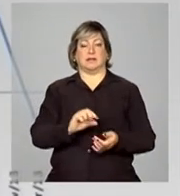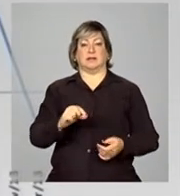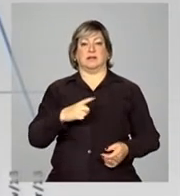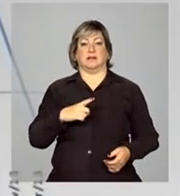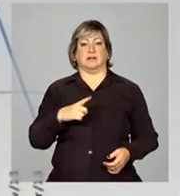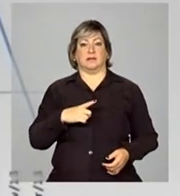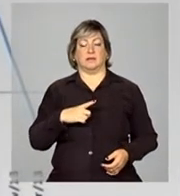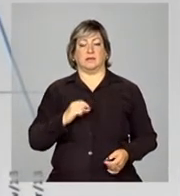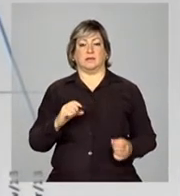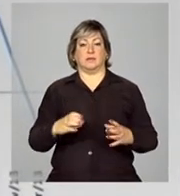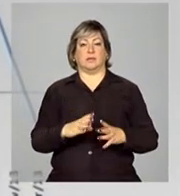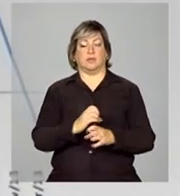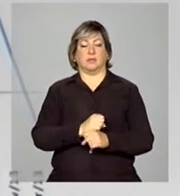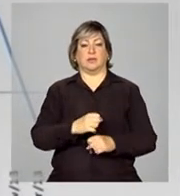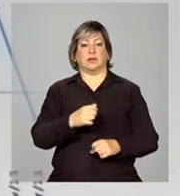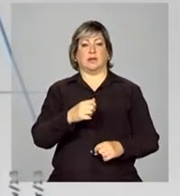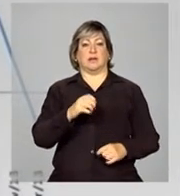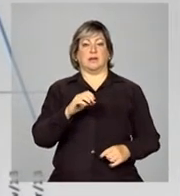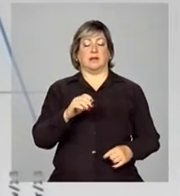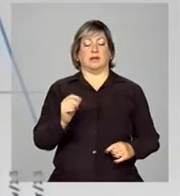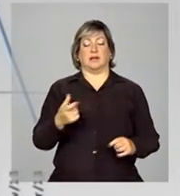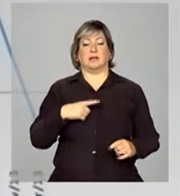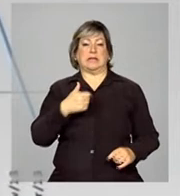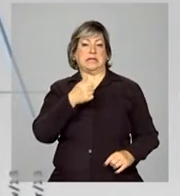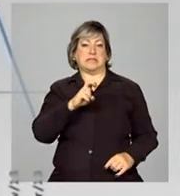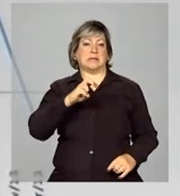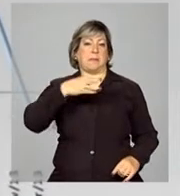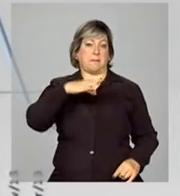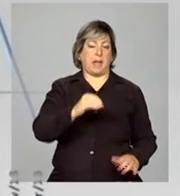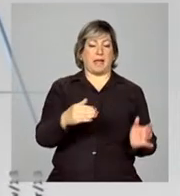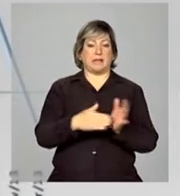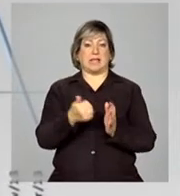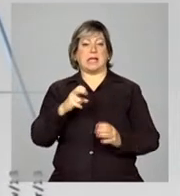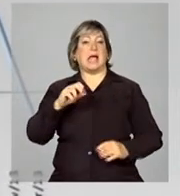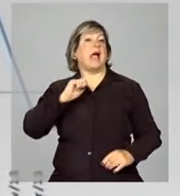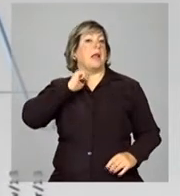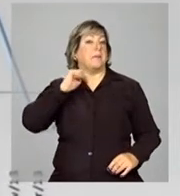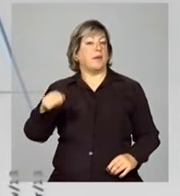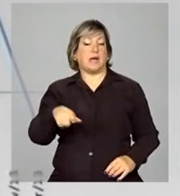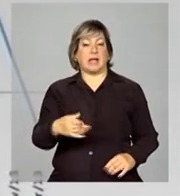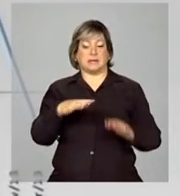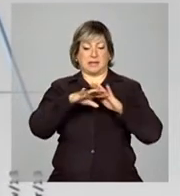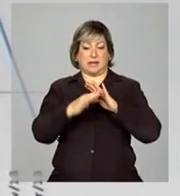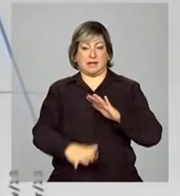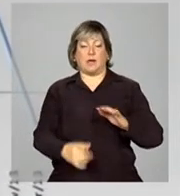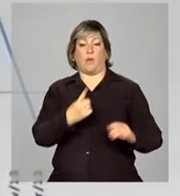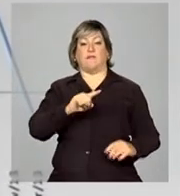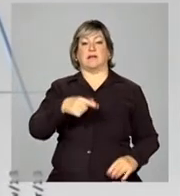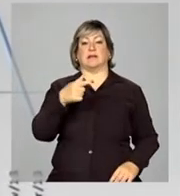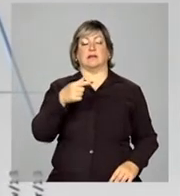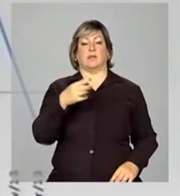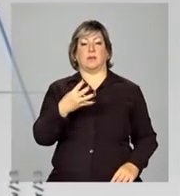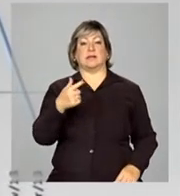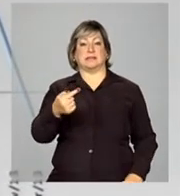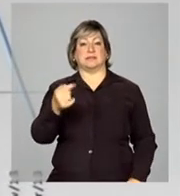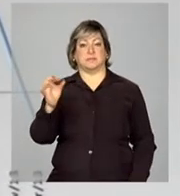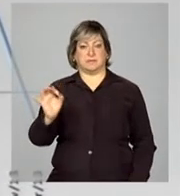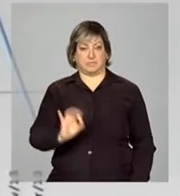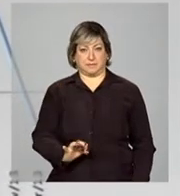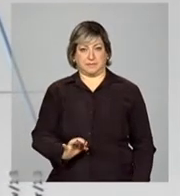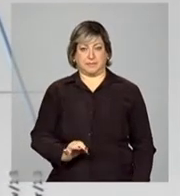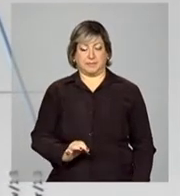entre os dados entre 15 de março e 15 de abril, essa queda chegou a 1,47%. Então,